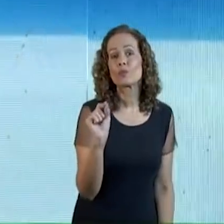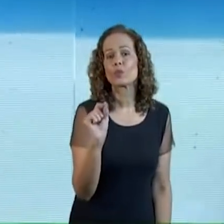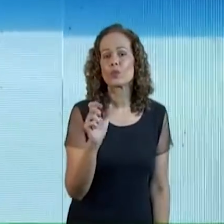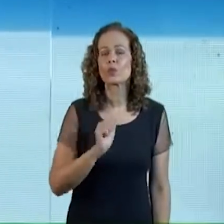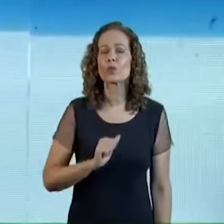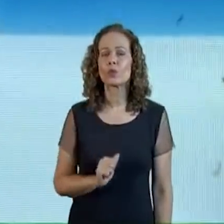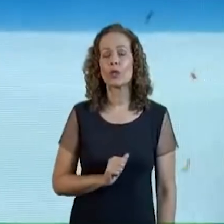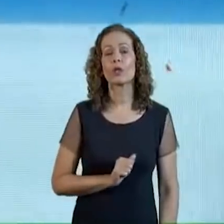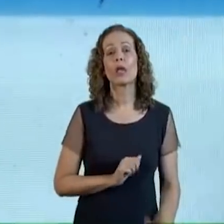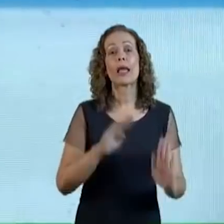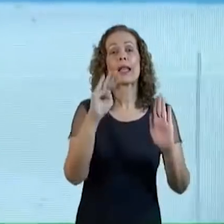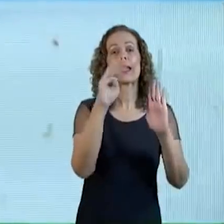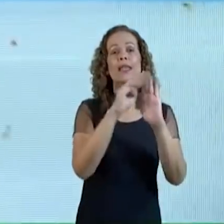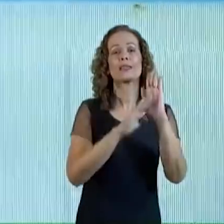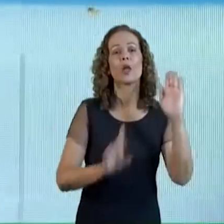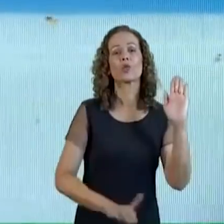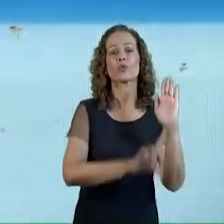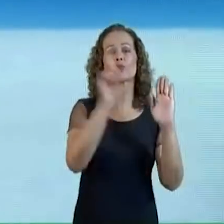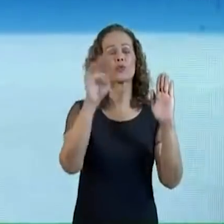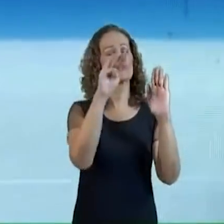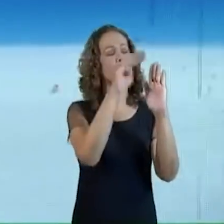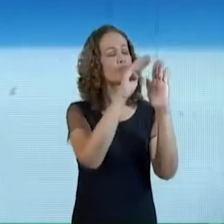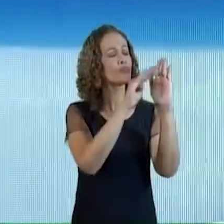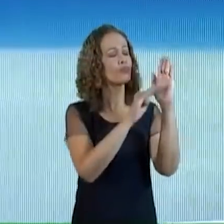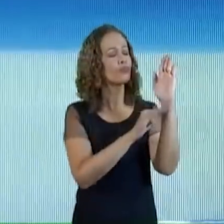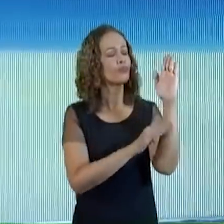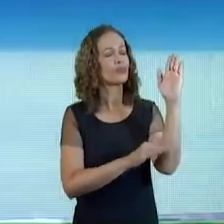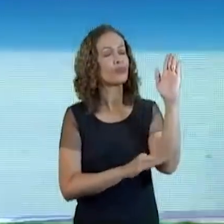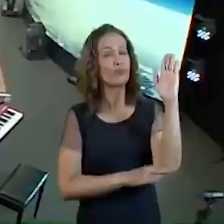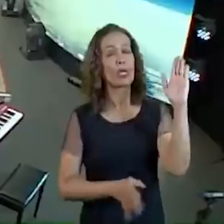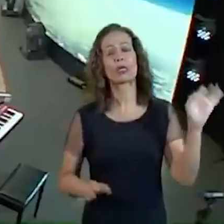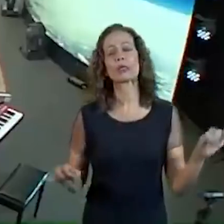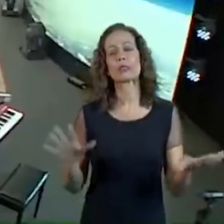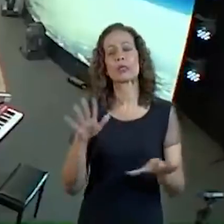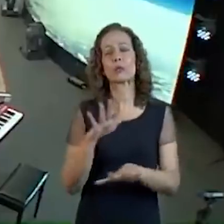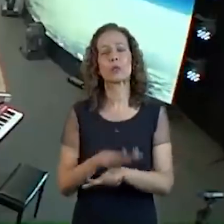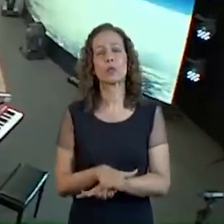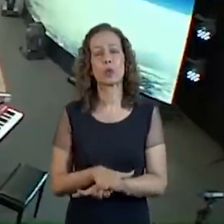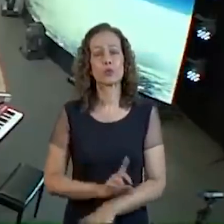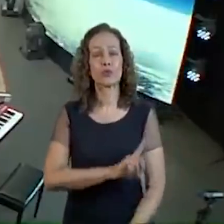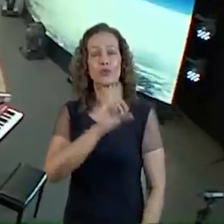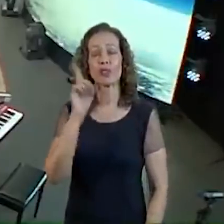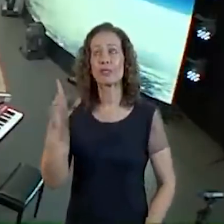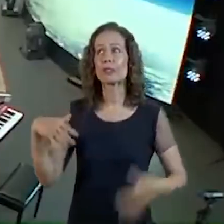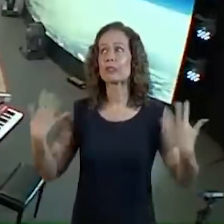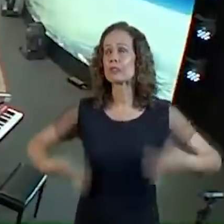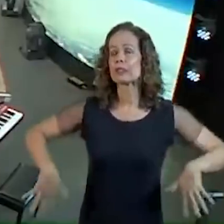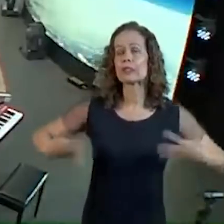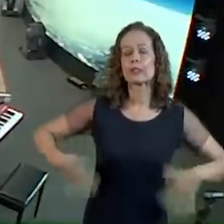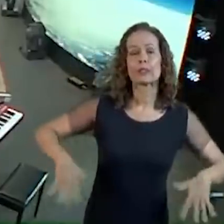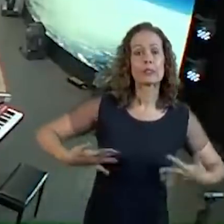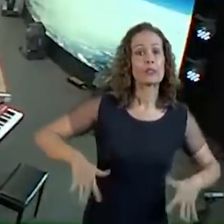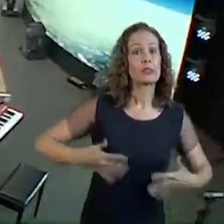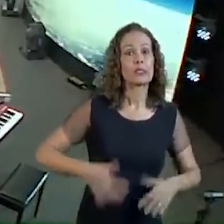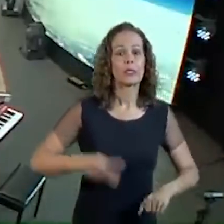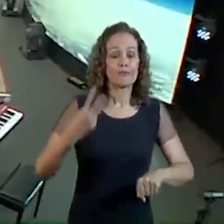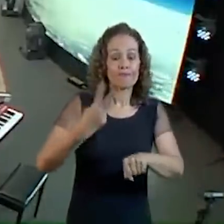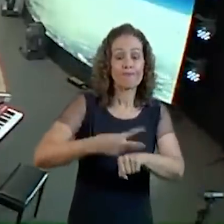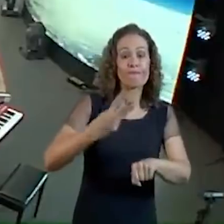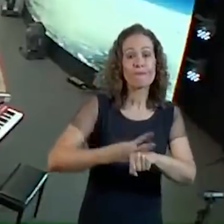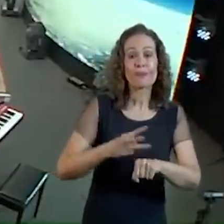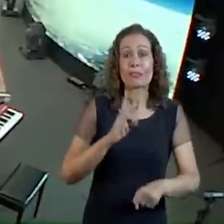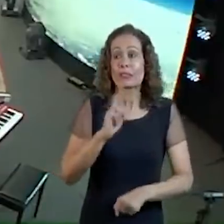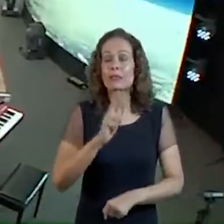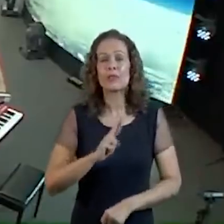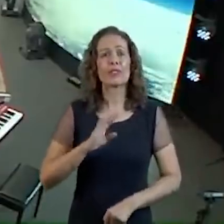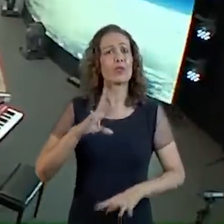De lista toda Termina os dias Sem responder Todos os whatsapps Termina os dias Sem responder Todos os e-mails Termina os dias Sem ter ido